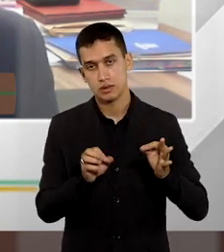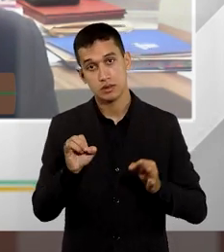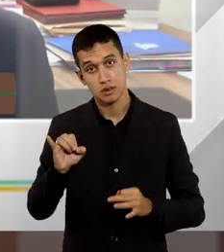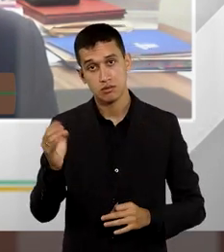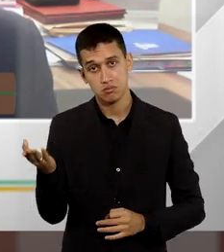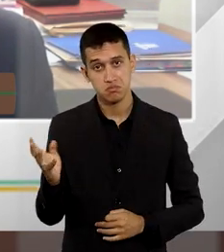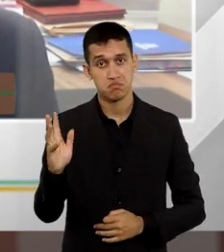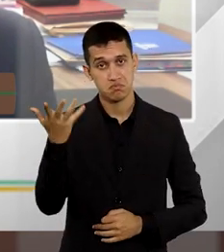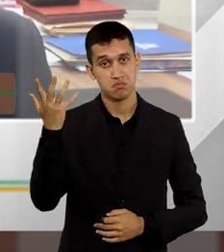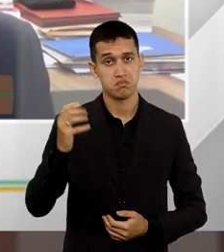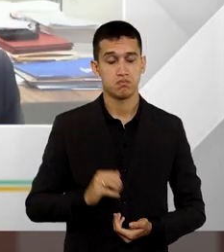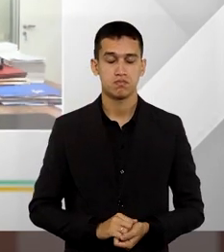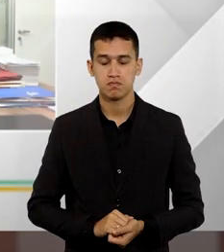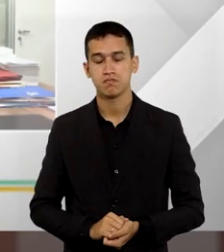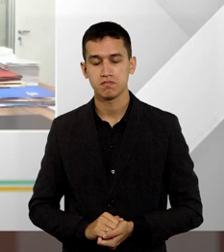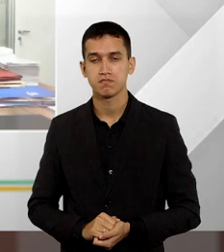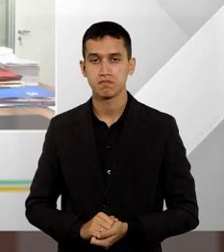hipótese.